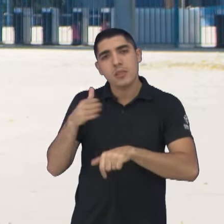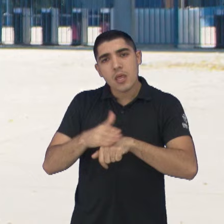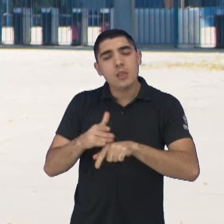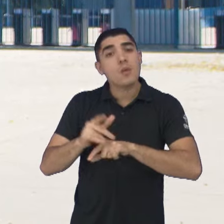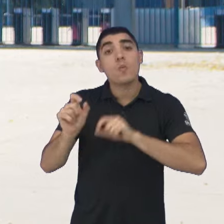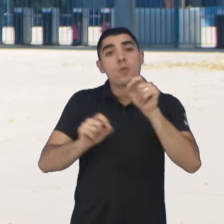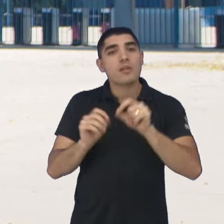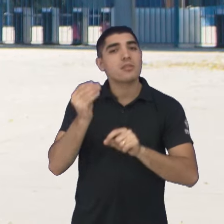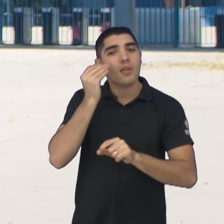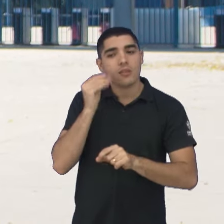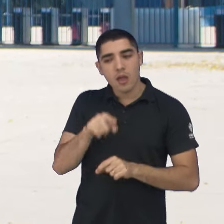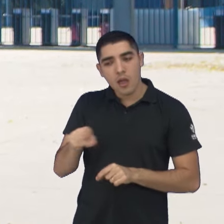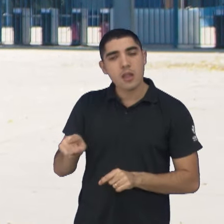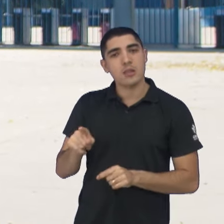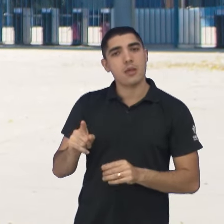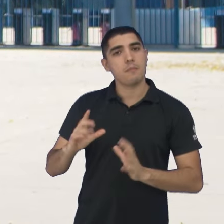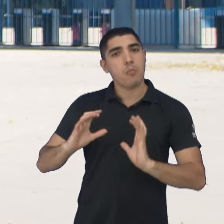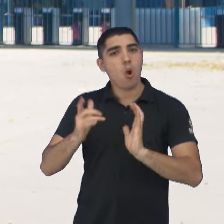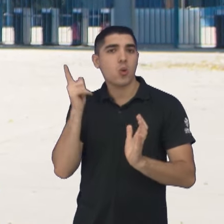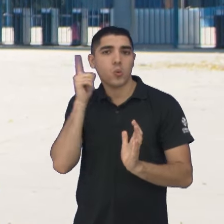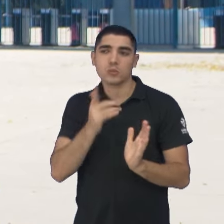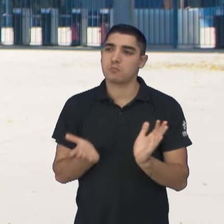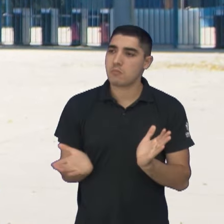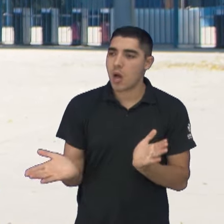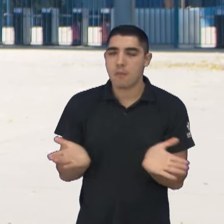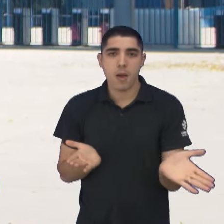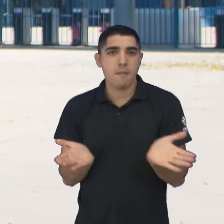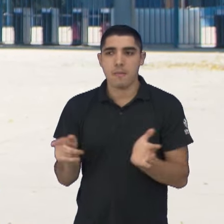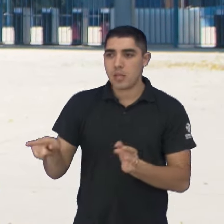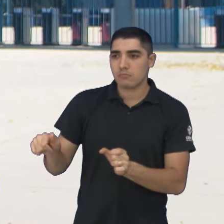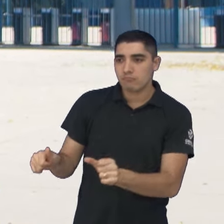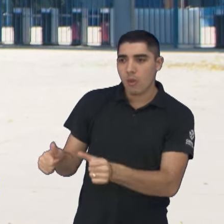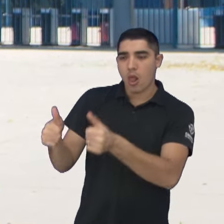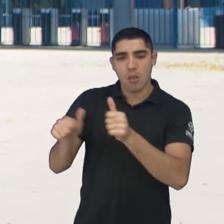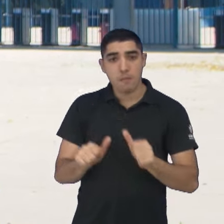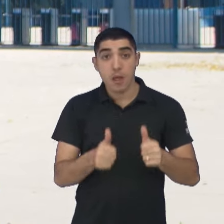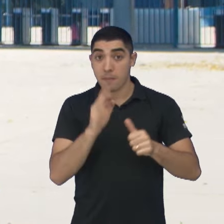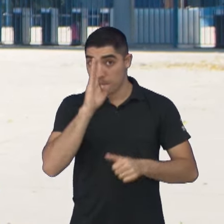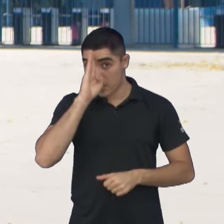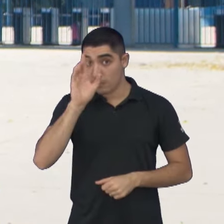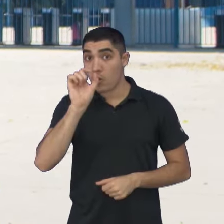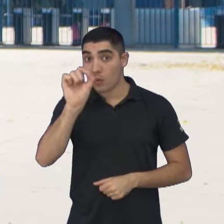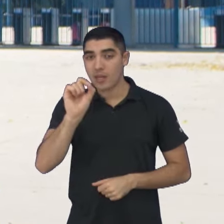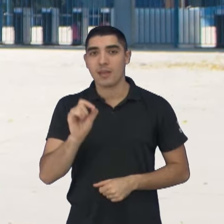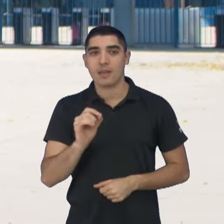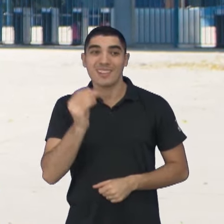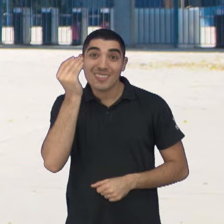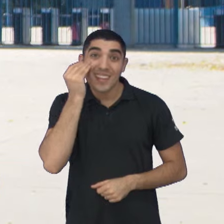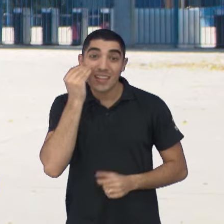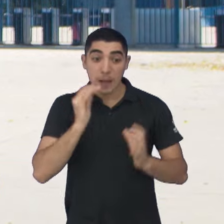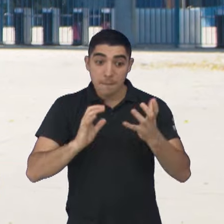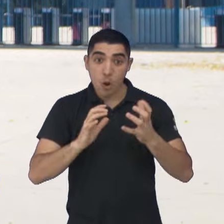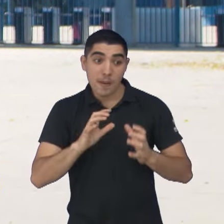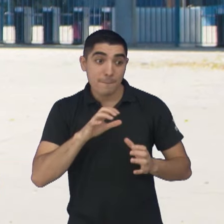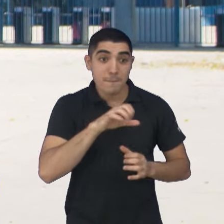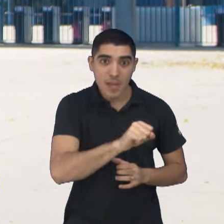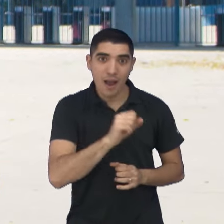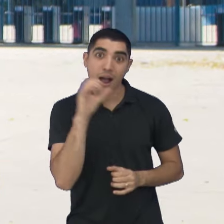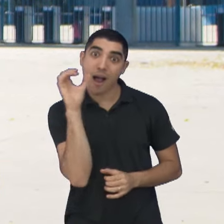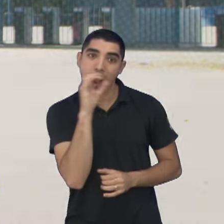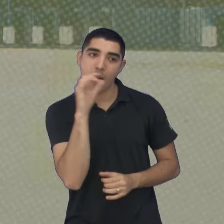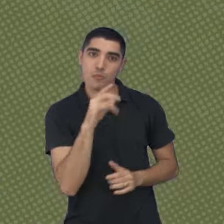melhorar a posse de bola do time e principalmente a pressão na saída de jogo do time